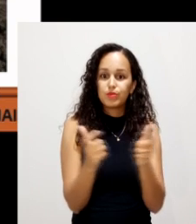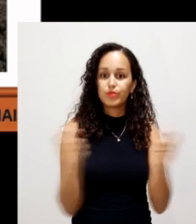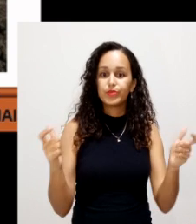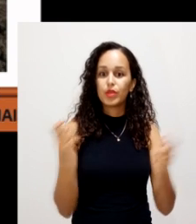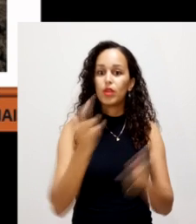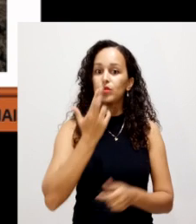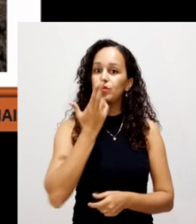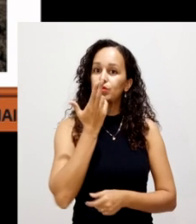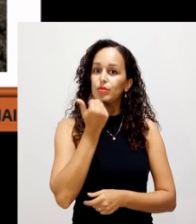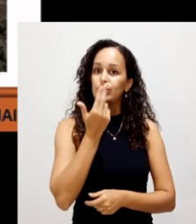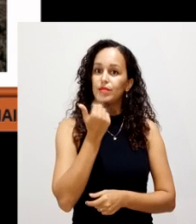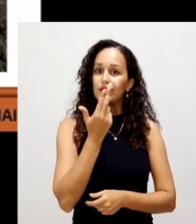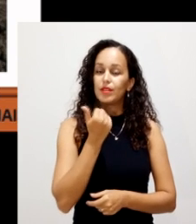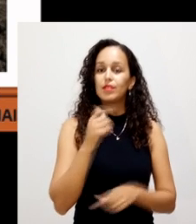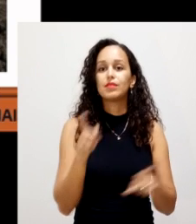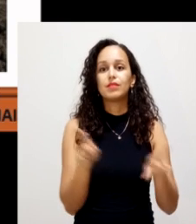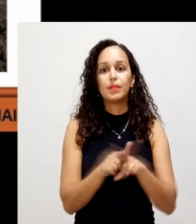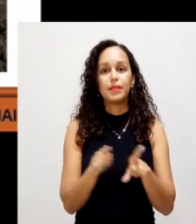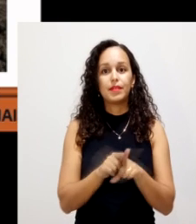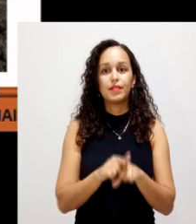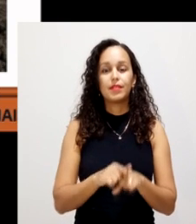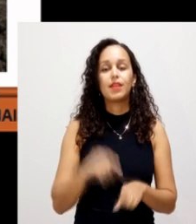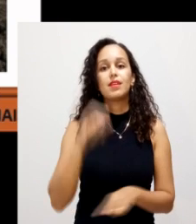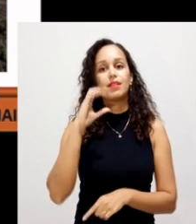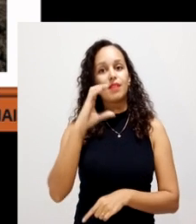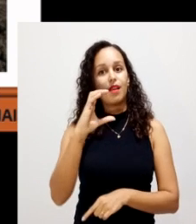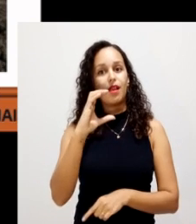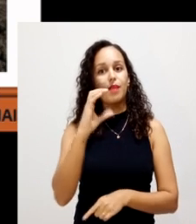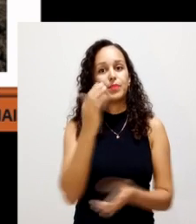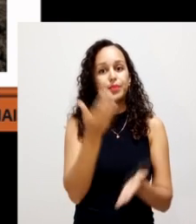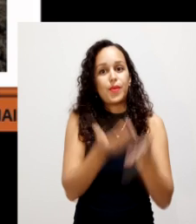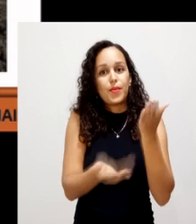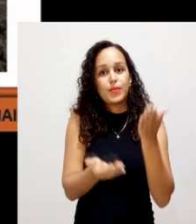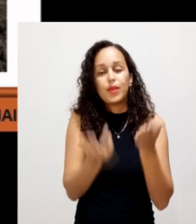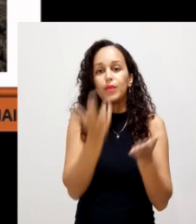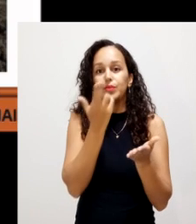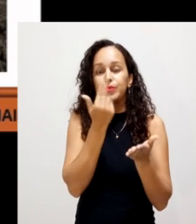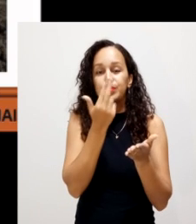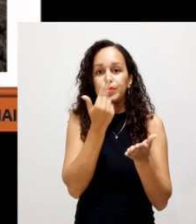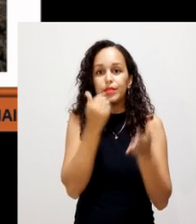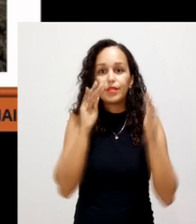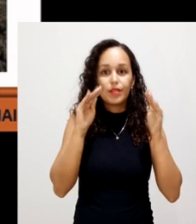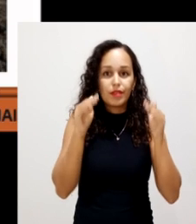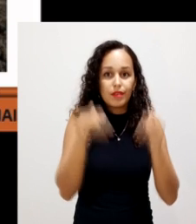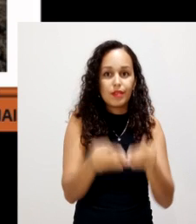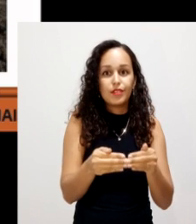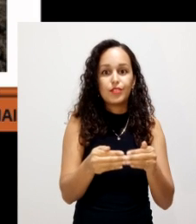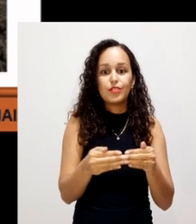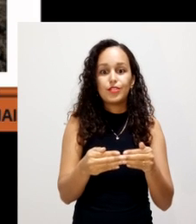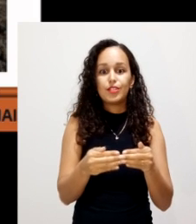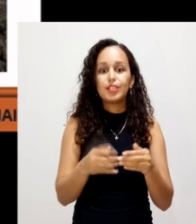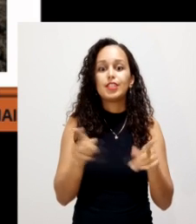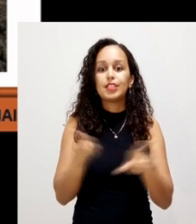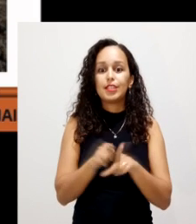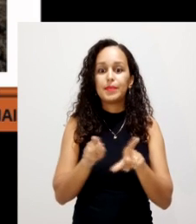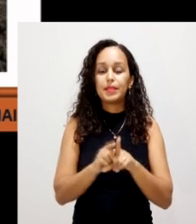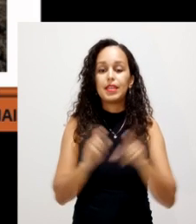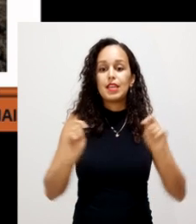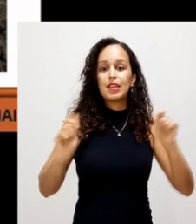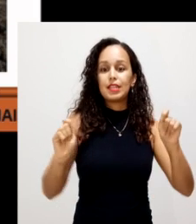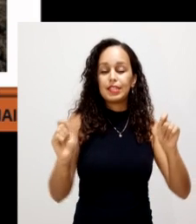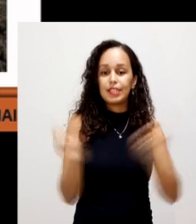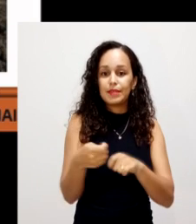a matéria orgânica, a vai perdendo o ser carbono e vai concentrando os nutrientes e melhorar a capacidade de